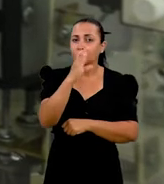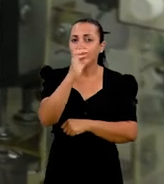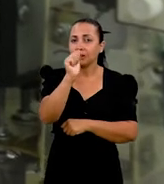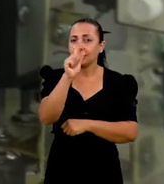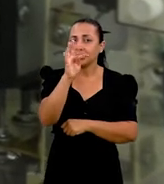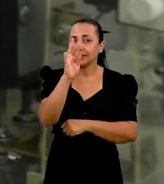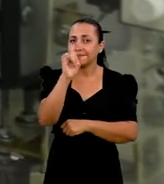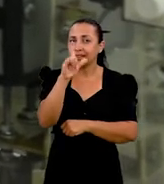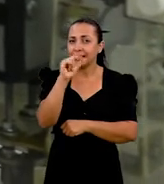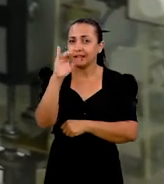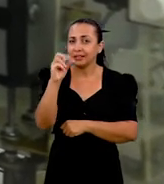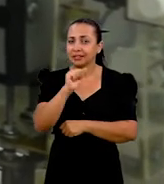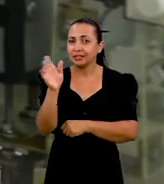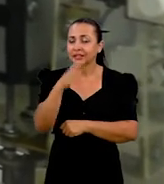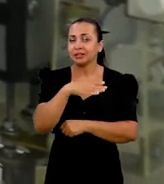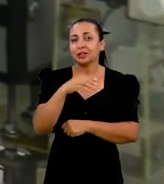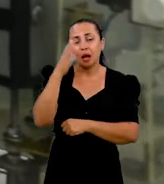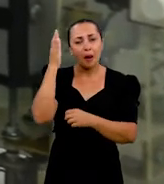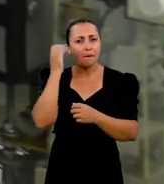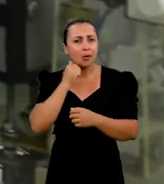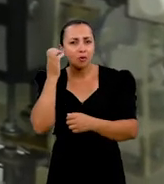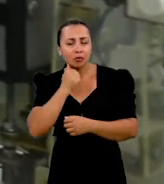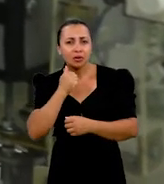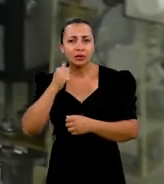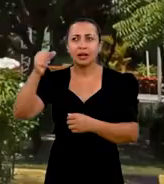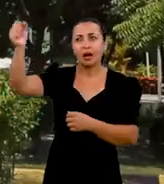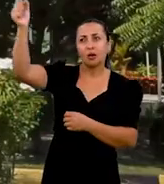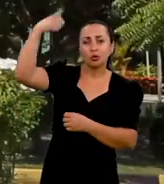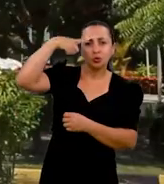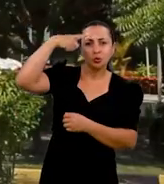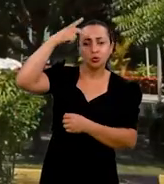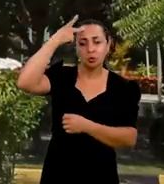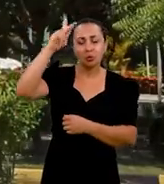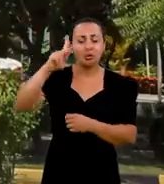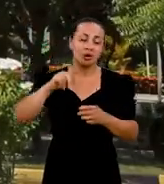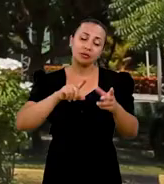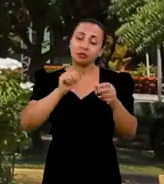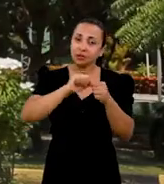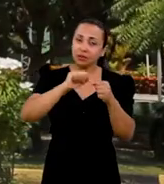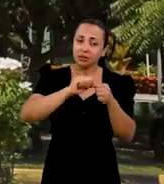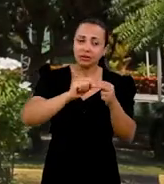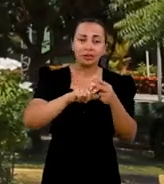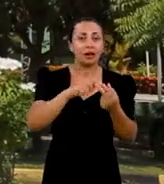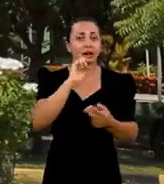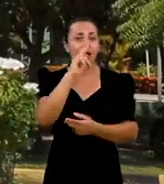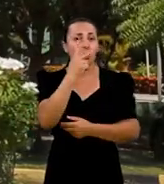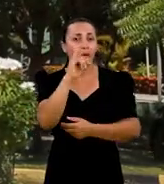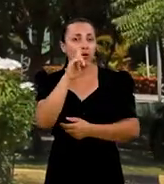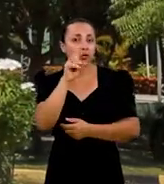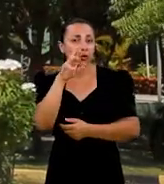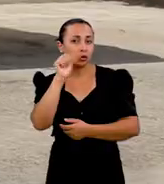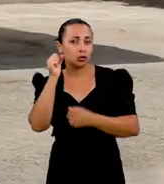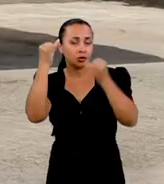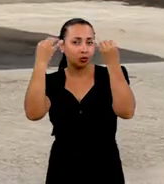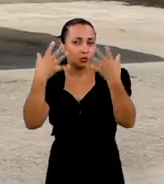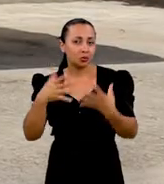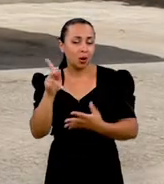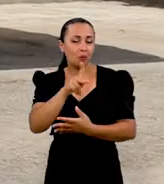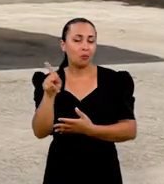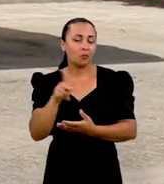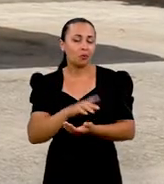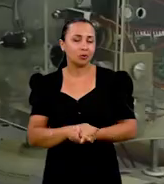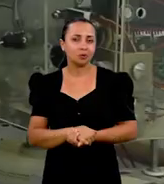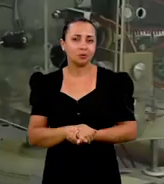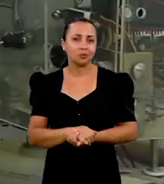heterogênea, que tem como objetivo aproveitar a radiação solar na produção do hidrogênio, como explica o professor